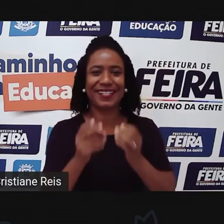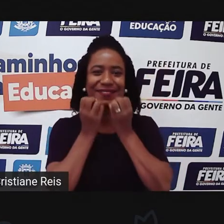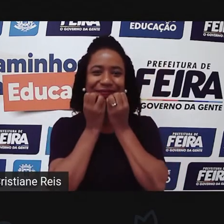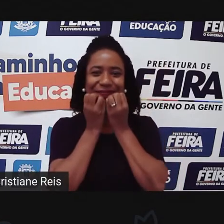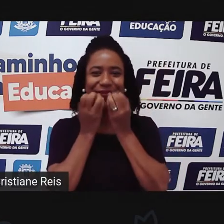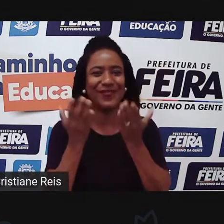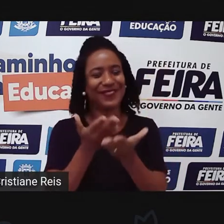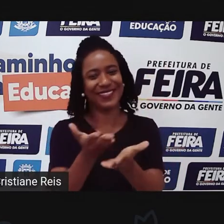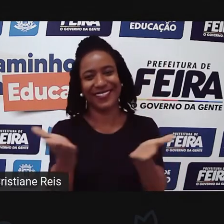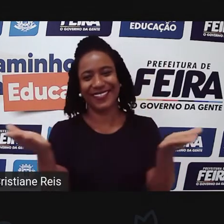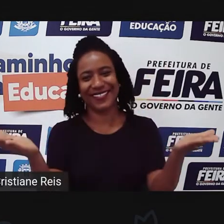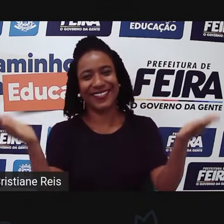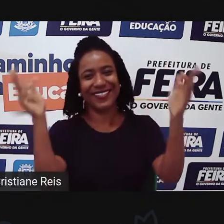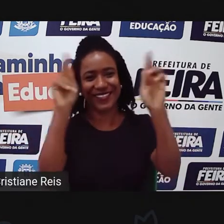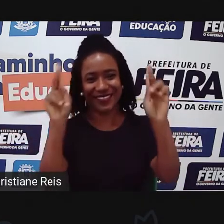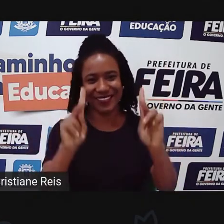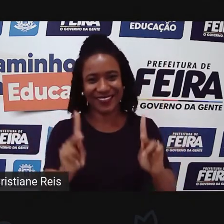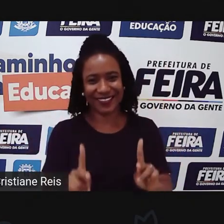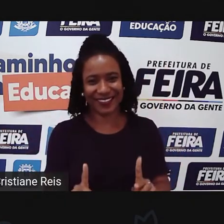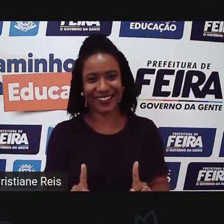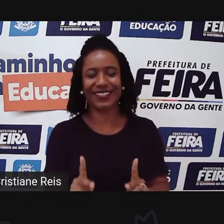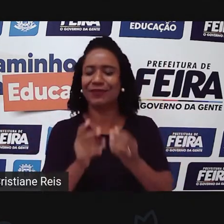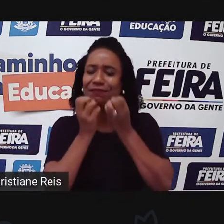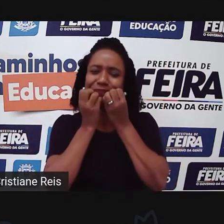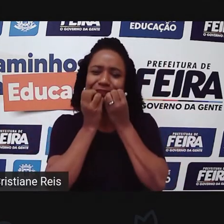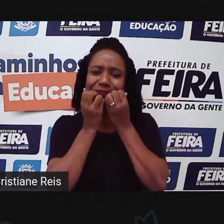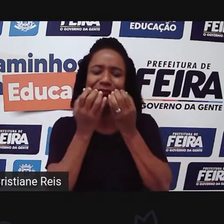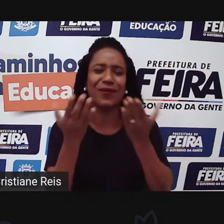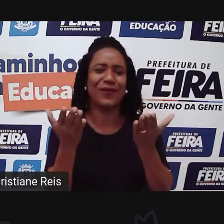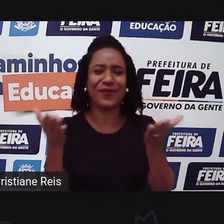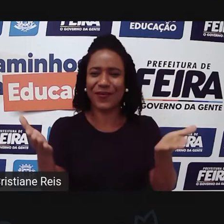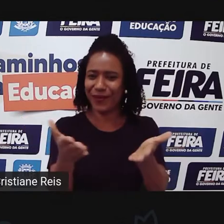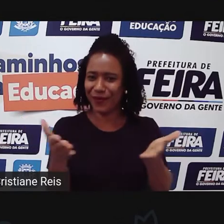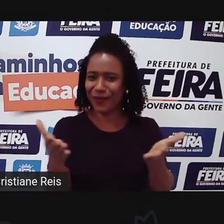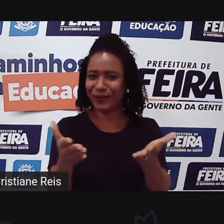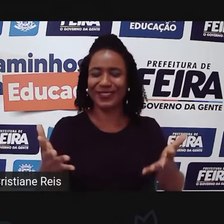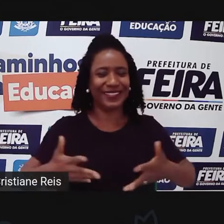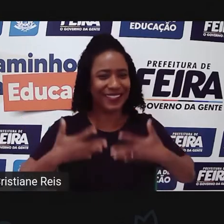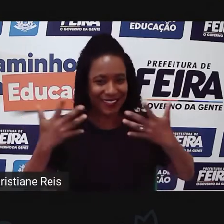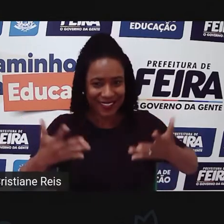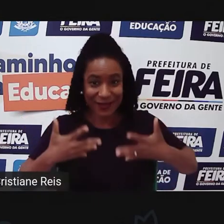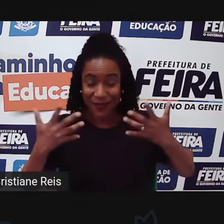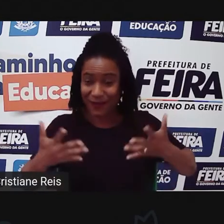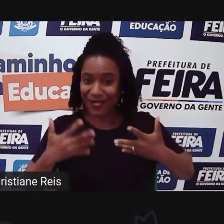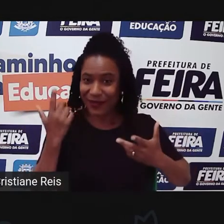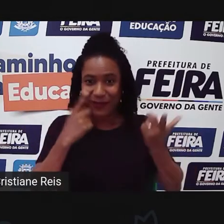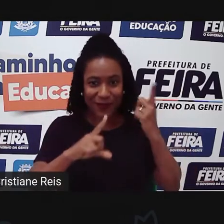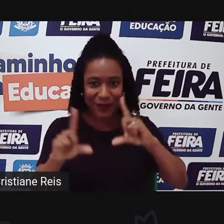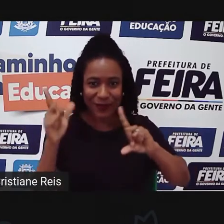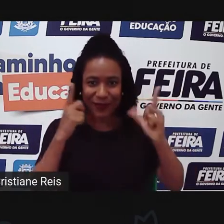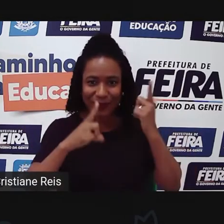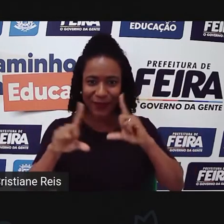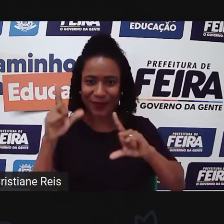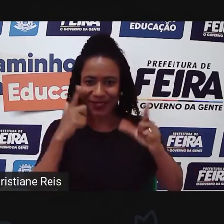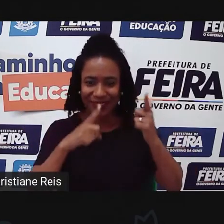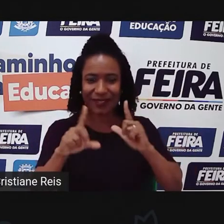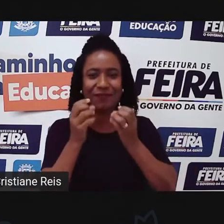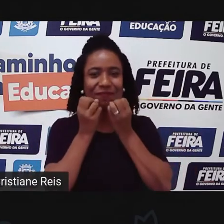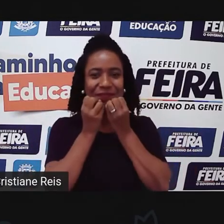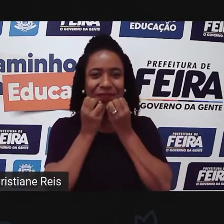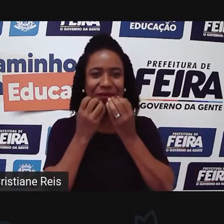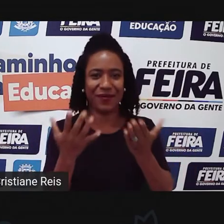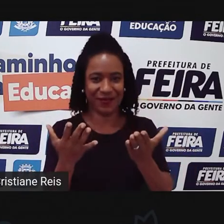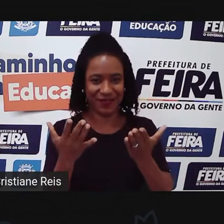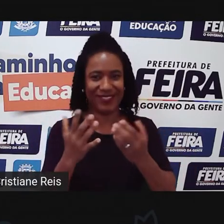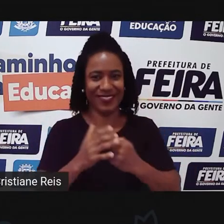mesma paz para vocês, um dia iluminado, um dia com muitas realizações. E que o Mestre Maior possa te acompanhar hoje,